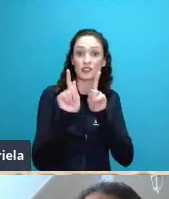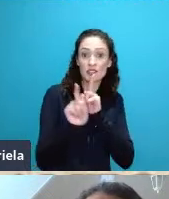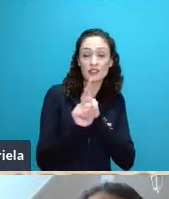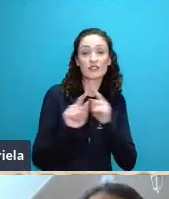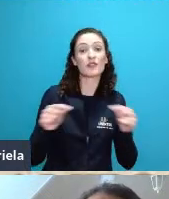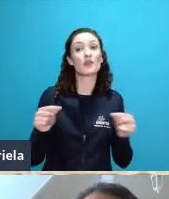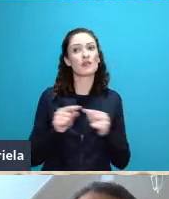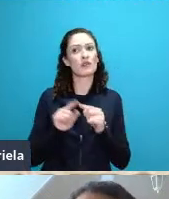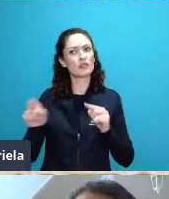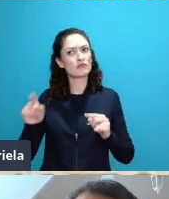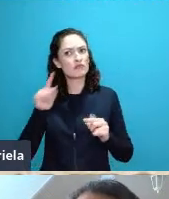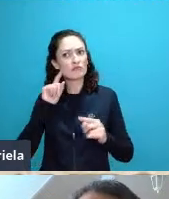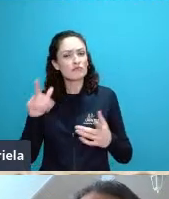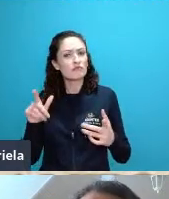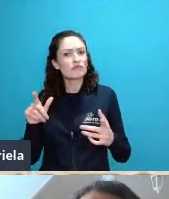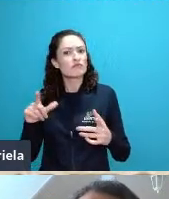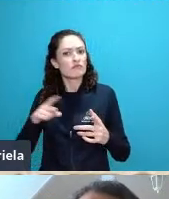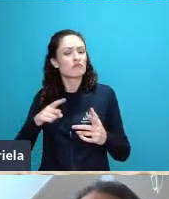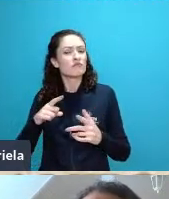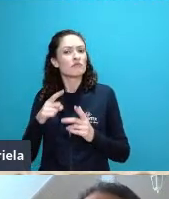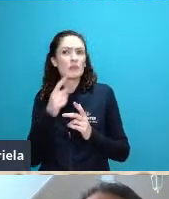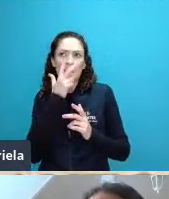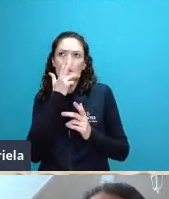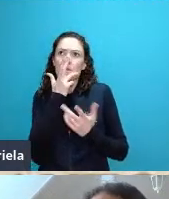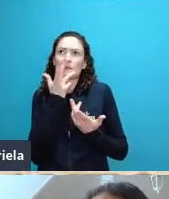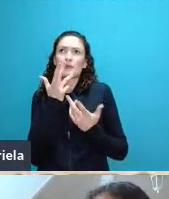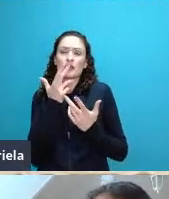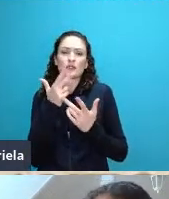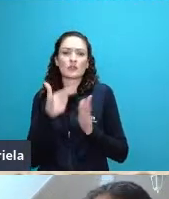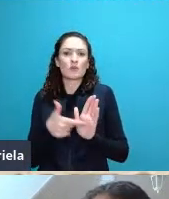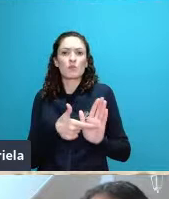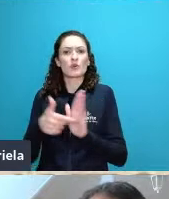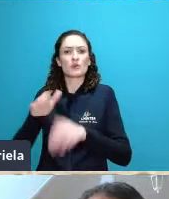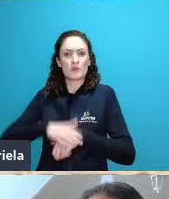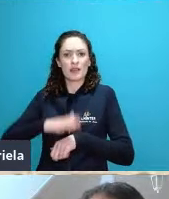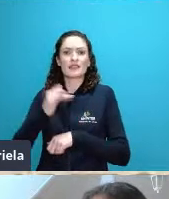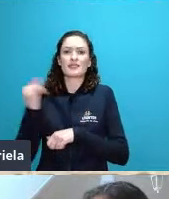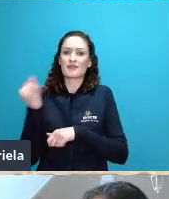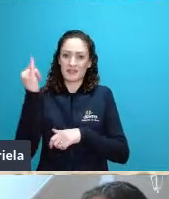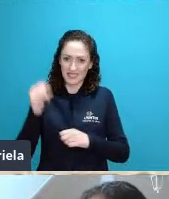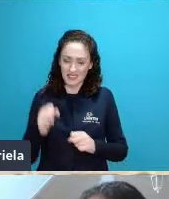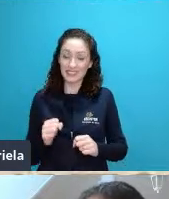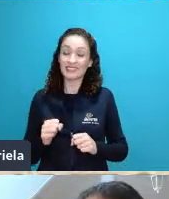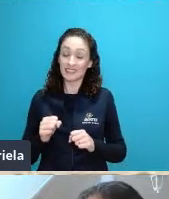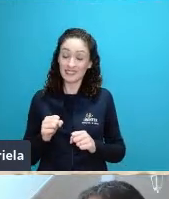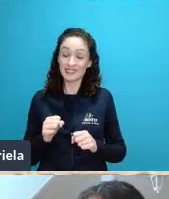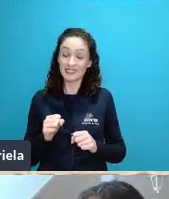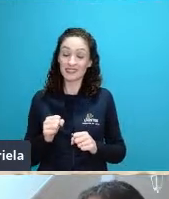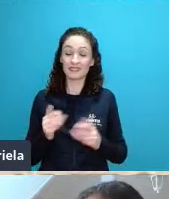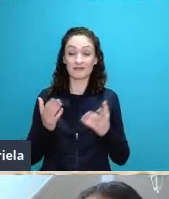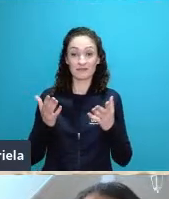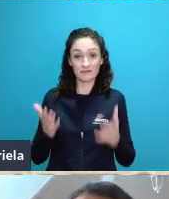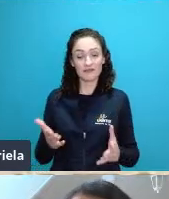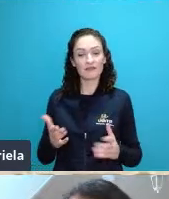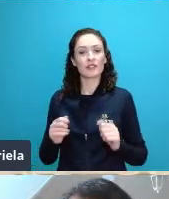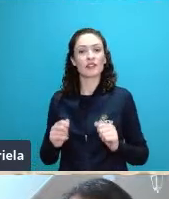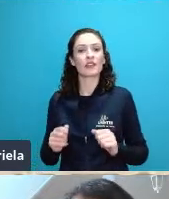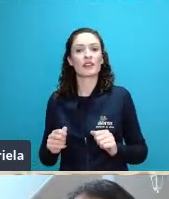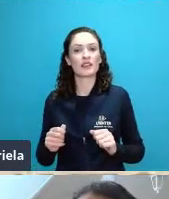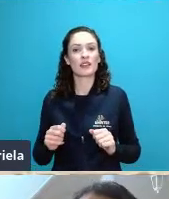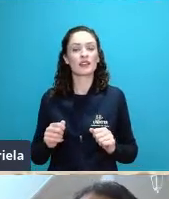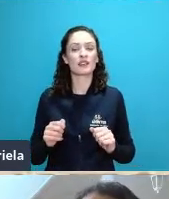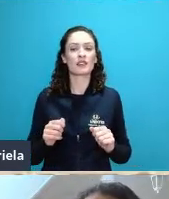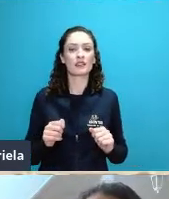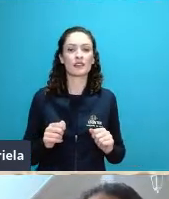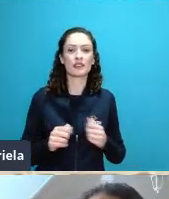importância então a grande importância do Cristofoletti na geografia na geografia física mais